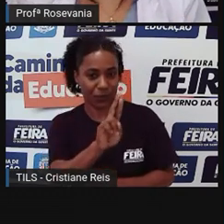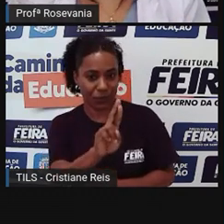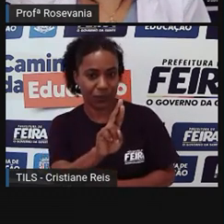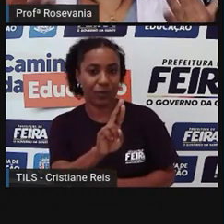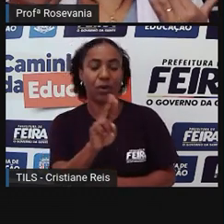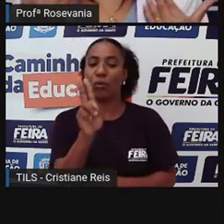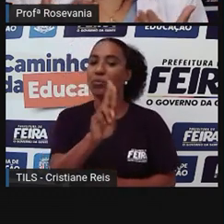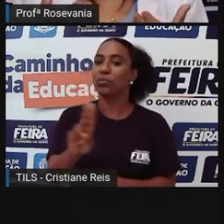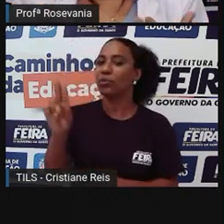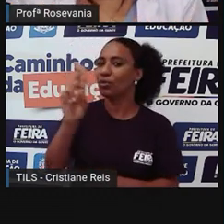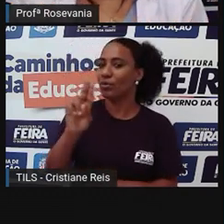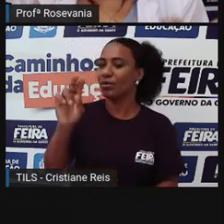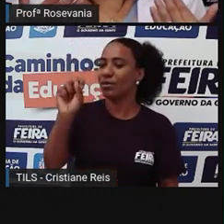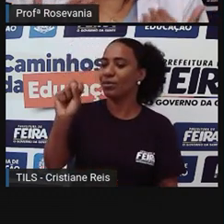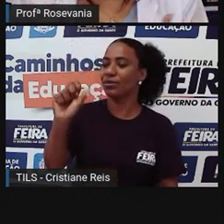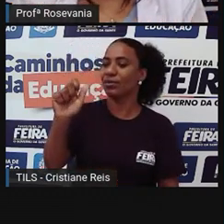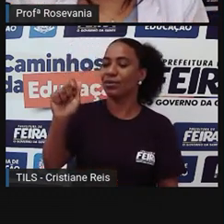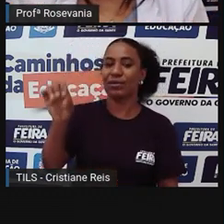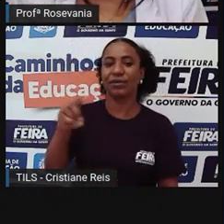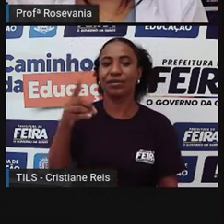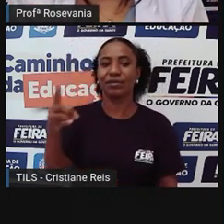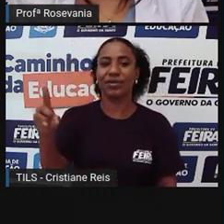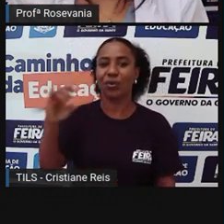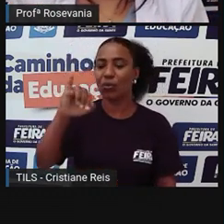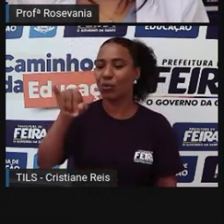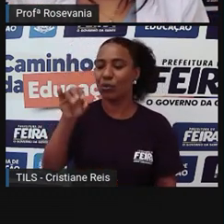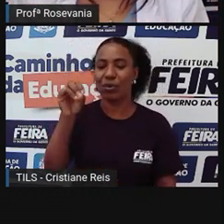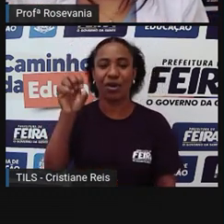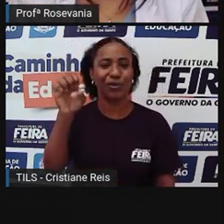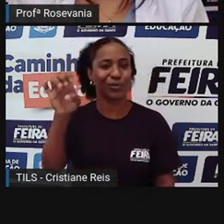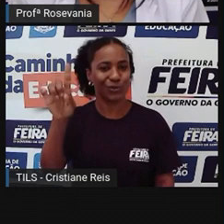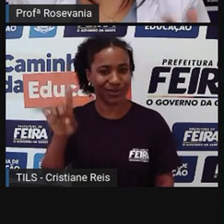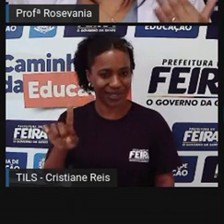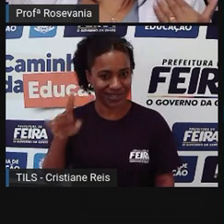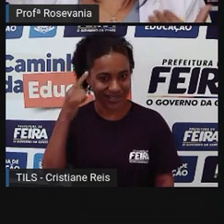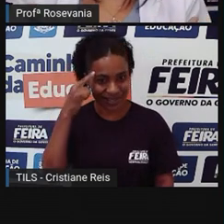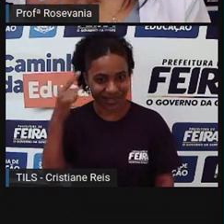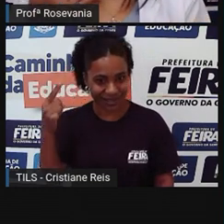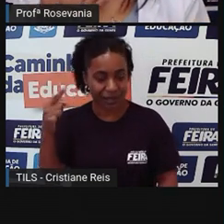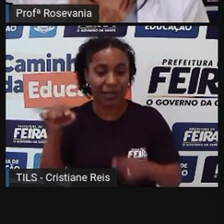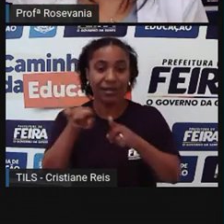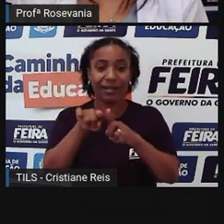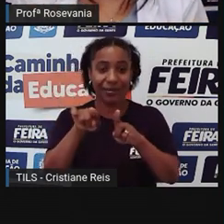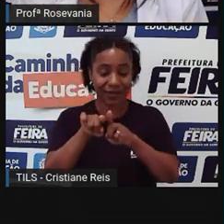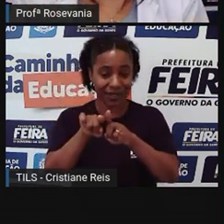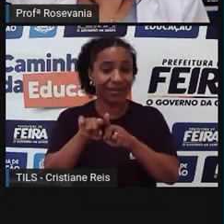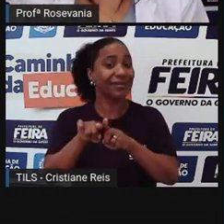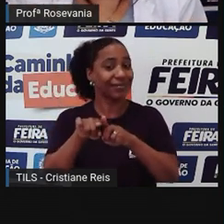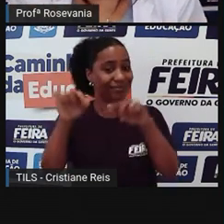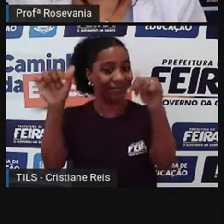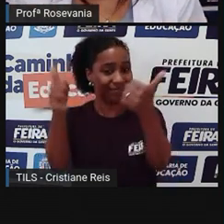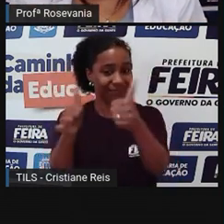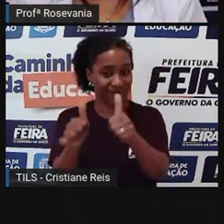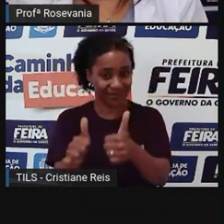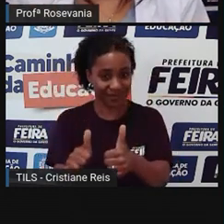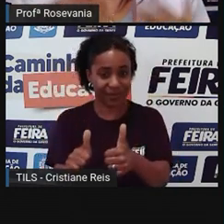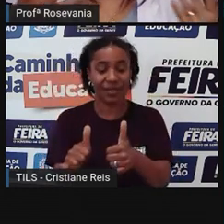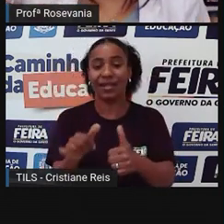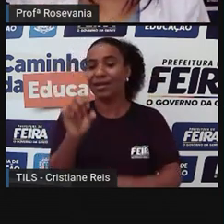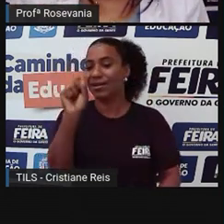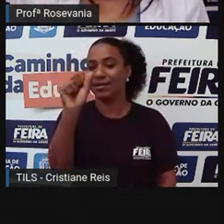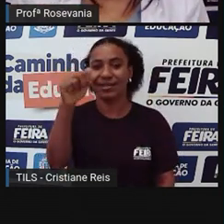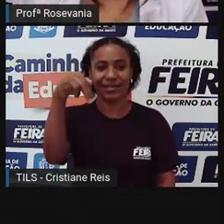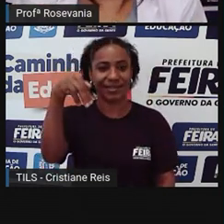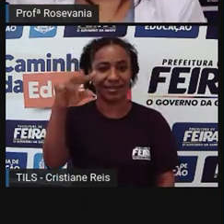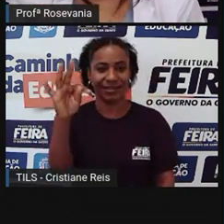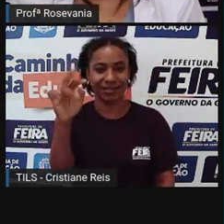e aqui juntou com, já que eles eram devotos, né, de Senhora Santana, aí ficou a Igreja de Senhora Santana e de São José, a que